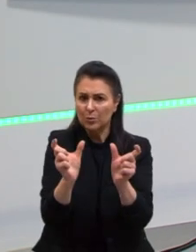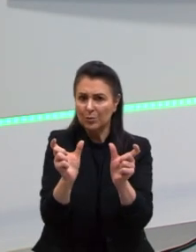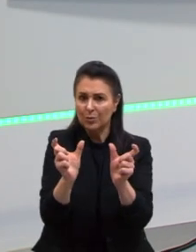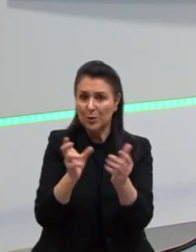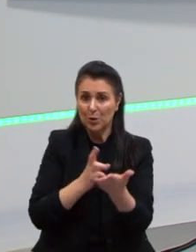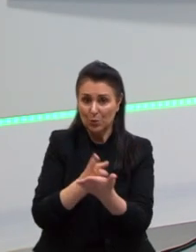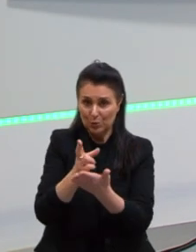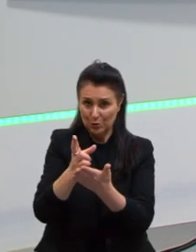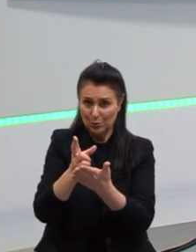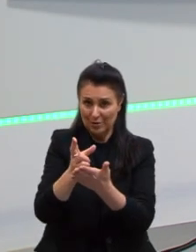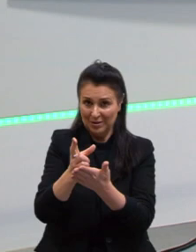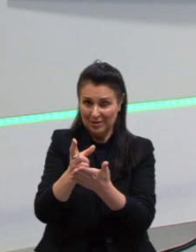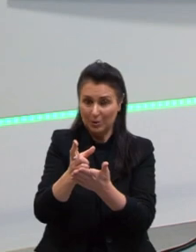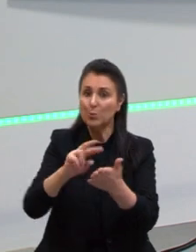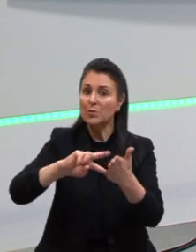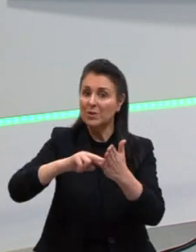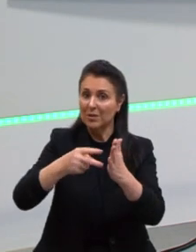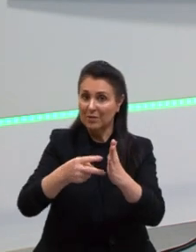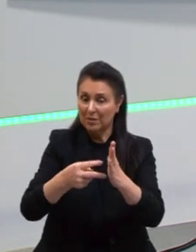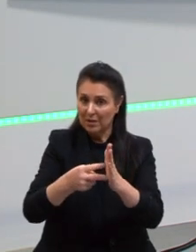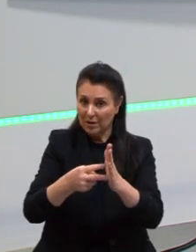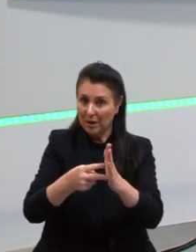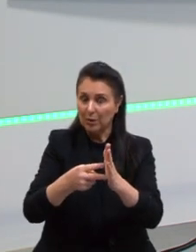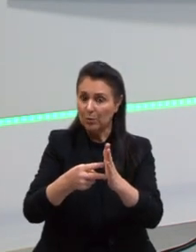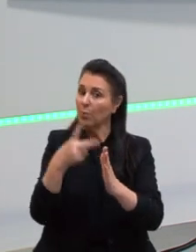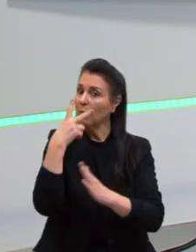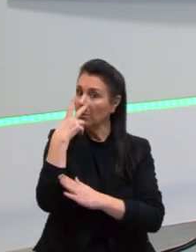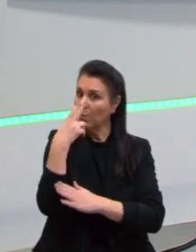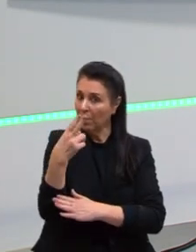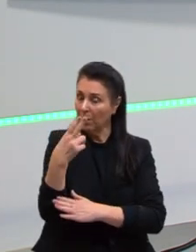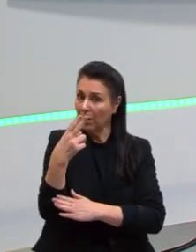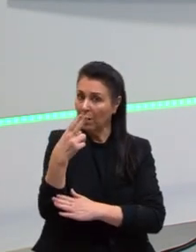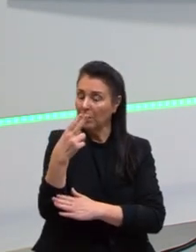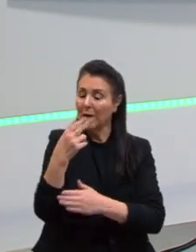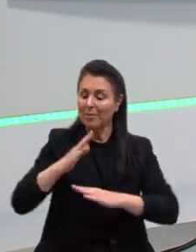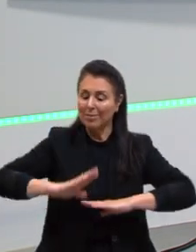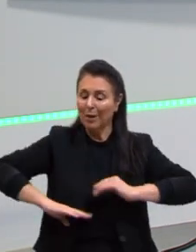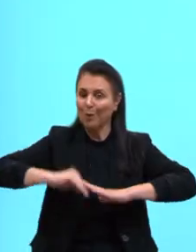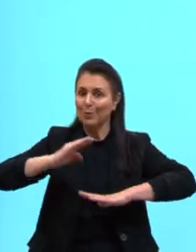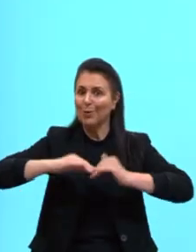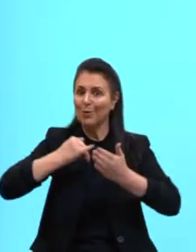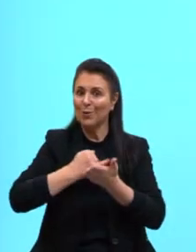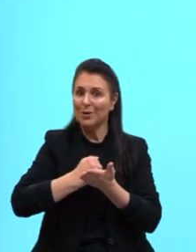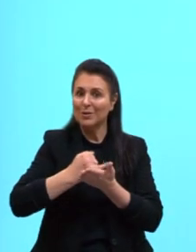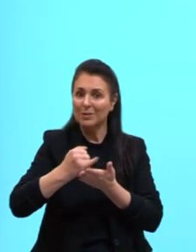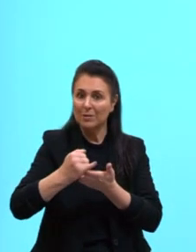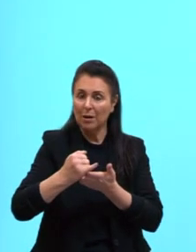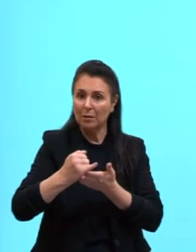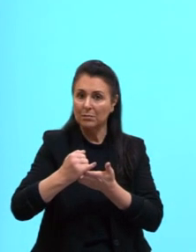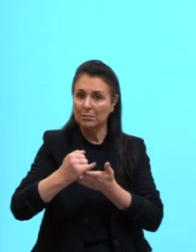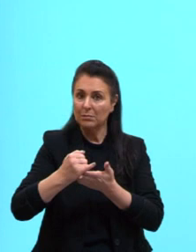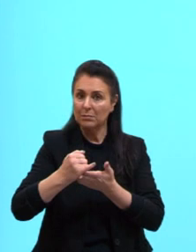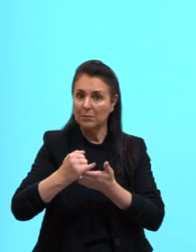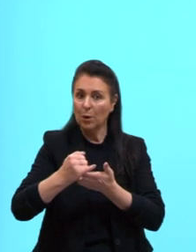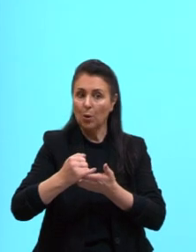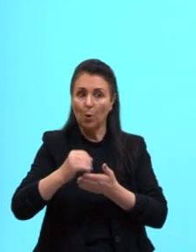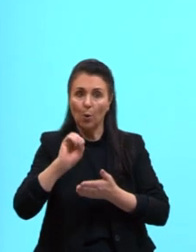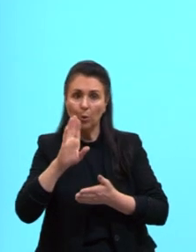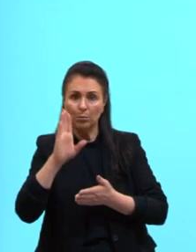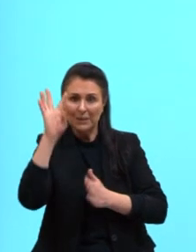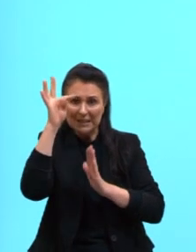continua significando no mesmo intuito da construção inicial ou quando eu estou construindo mesmo.